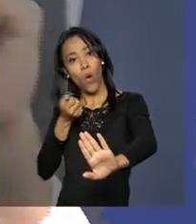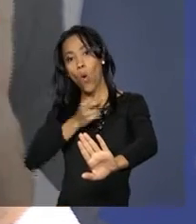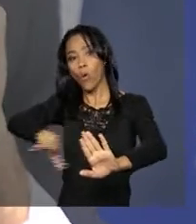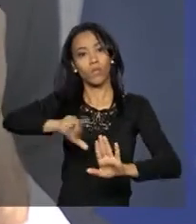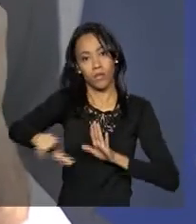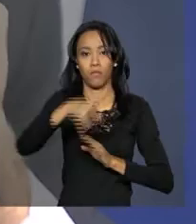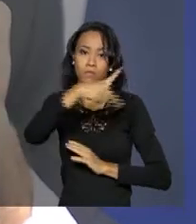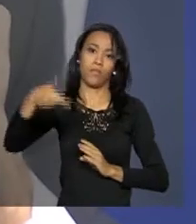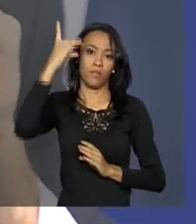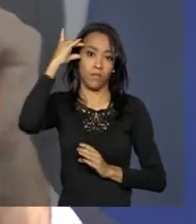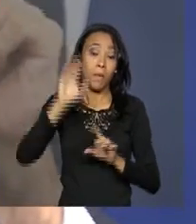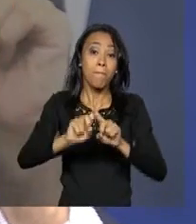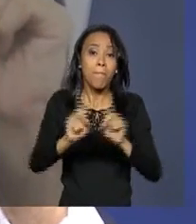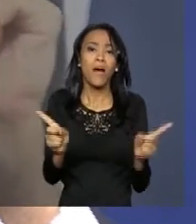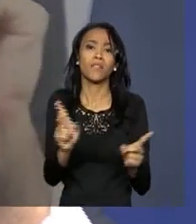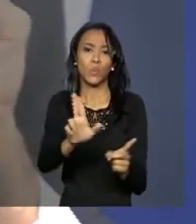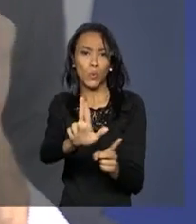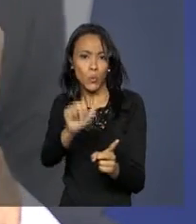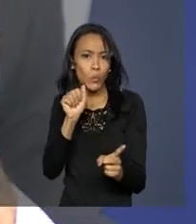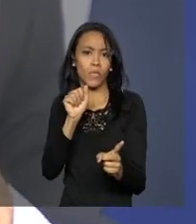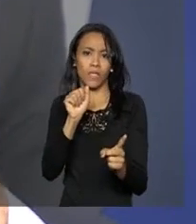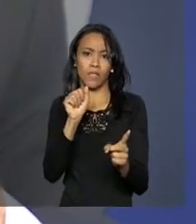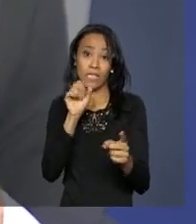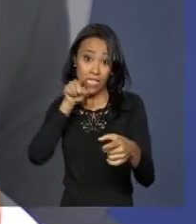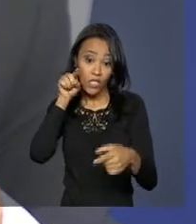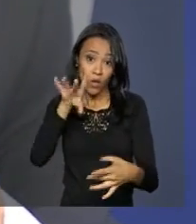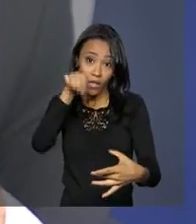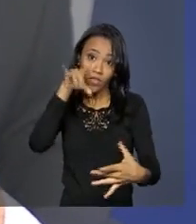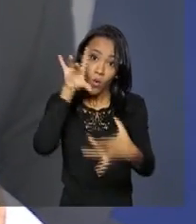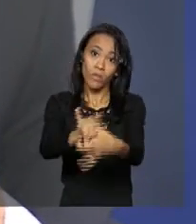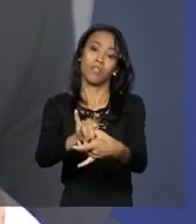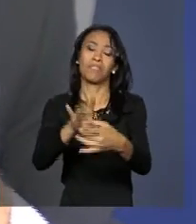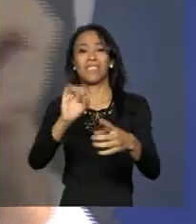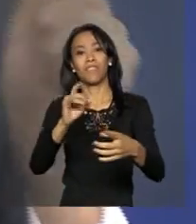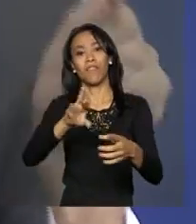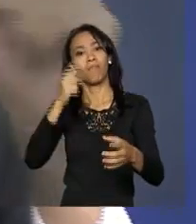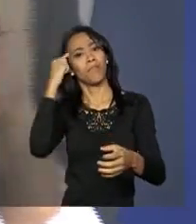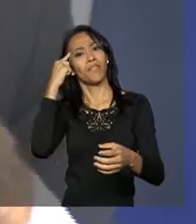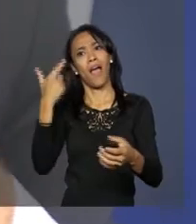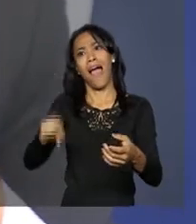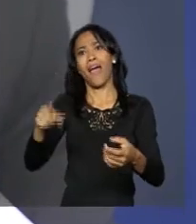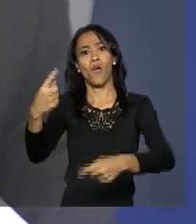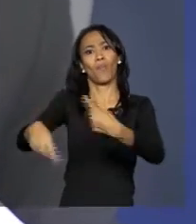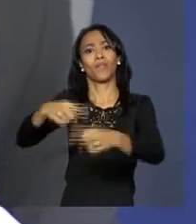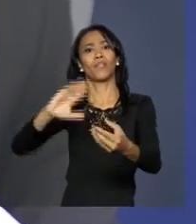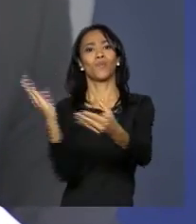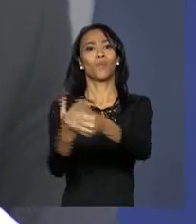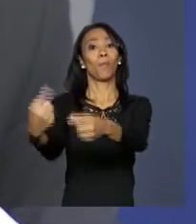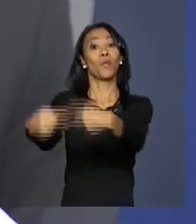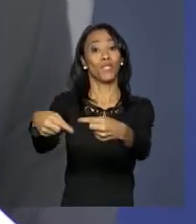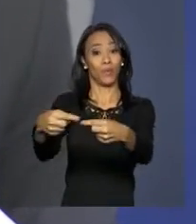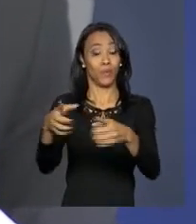Mas nunca fora desse universo processual, senão ele se torna um processo político. Seria como no parlamentarismo. No